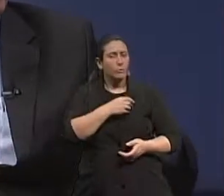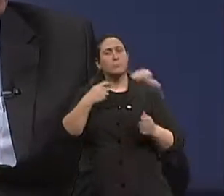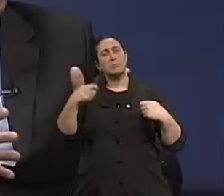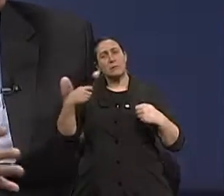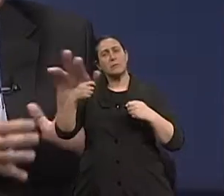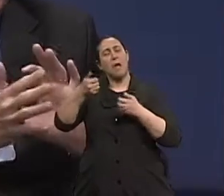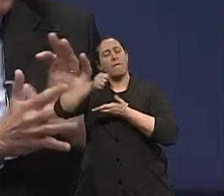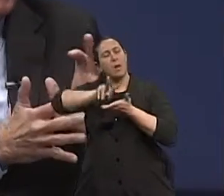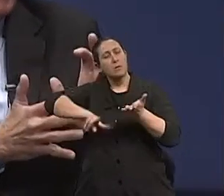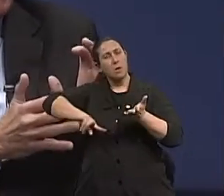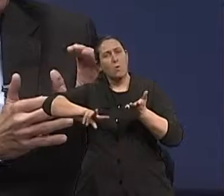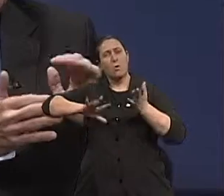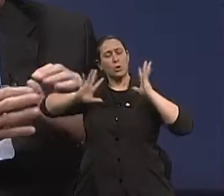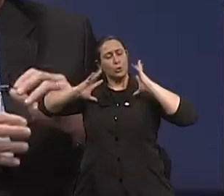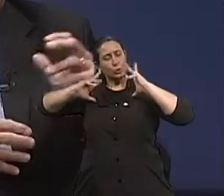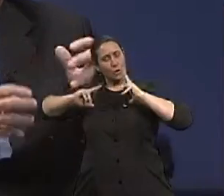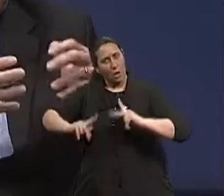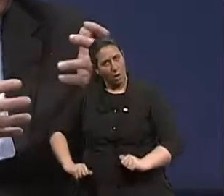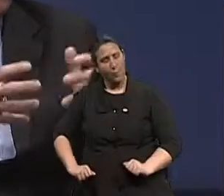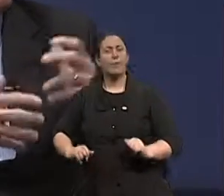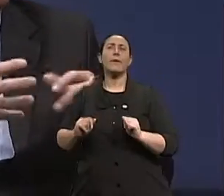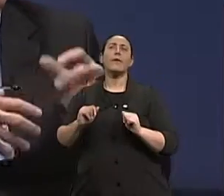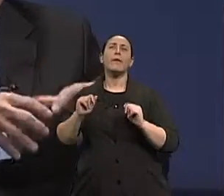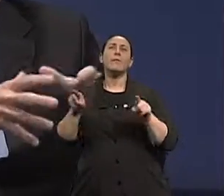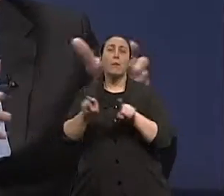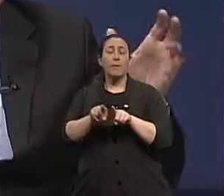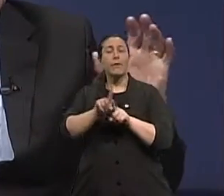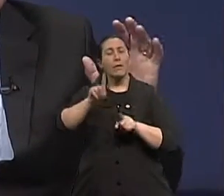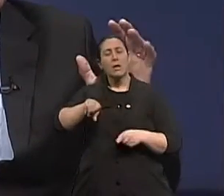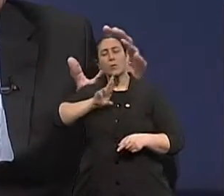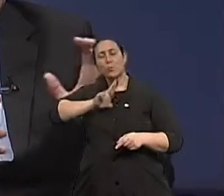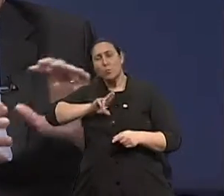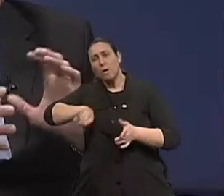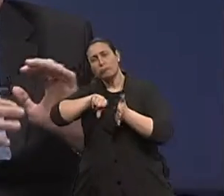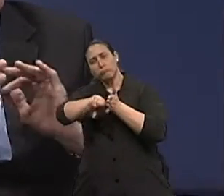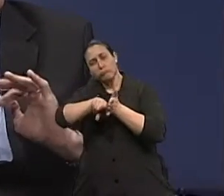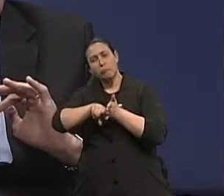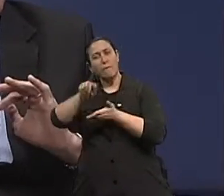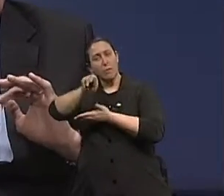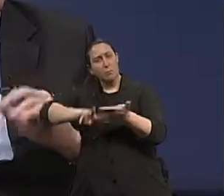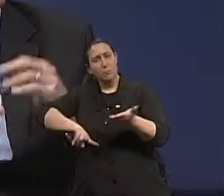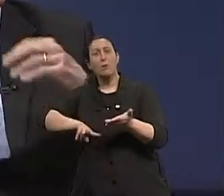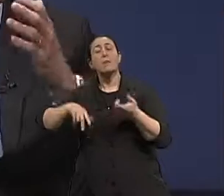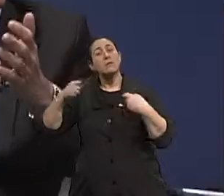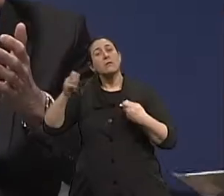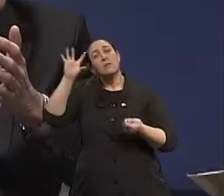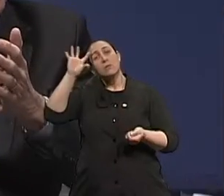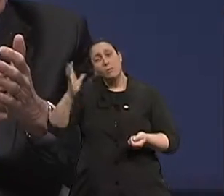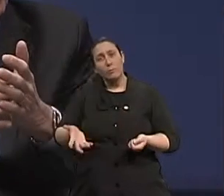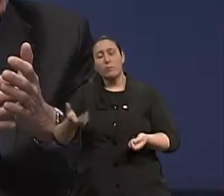geral. E a partir dali, assim, os resultados dessa primeira avaliação é que a gente vai determinar o